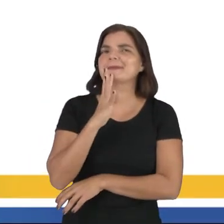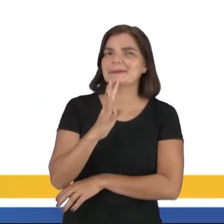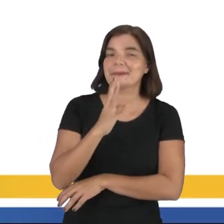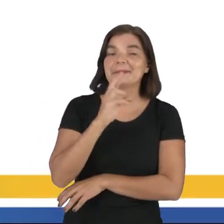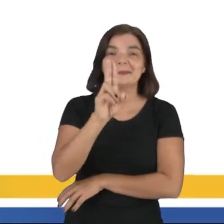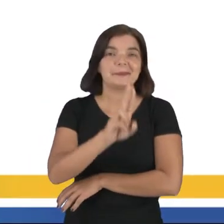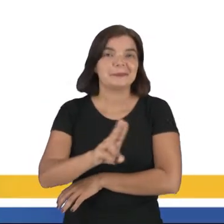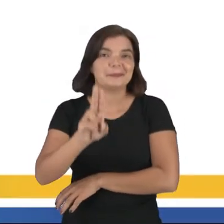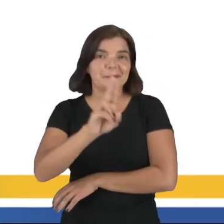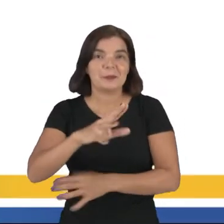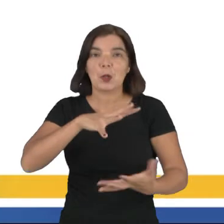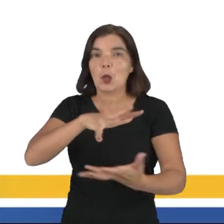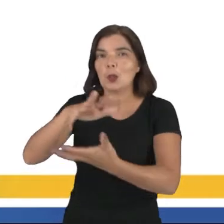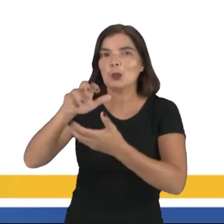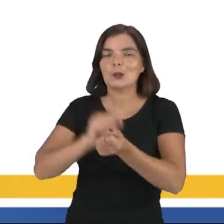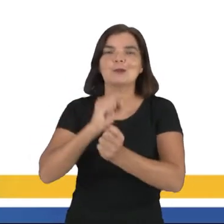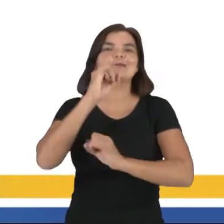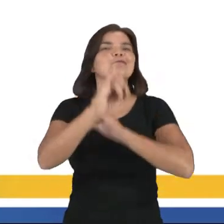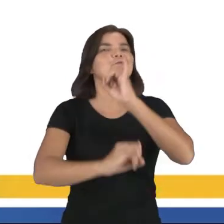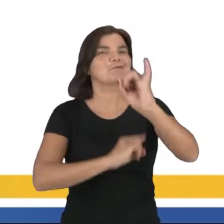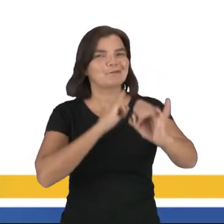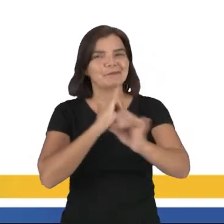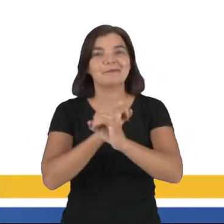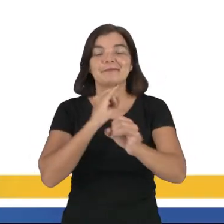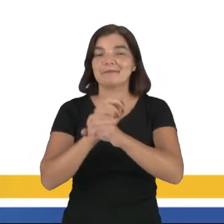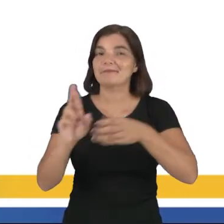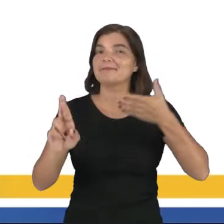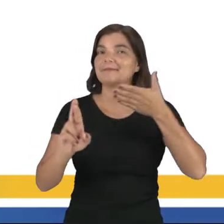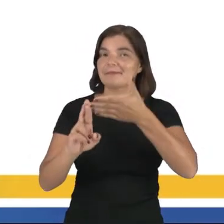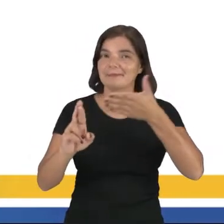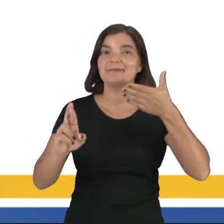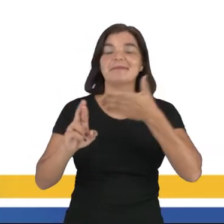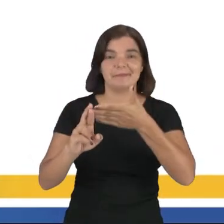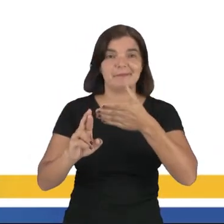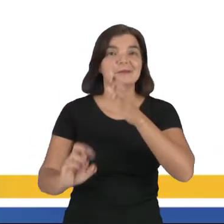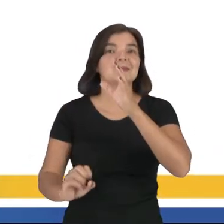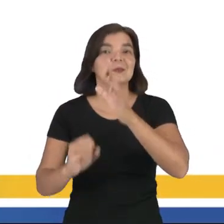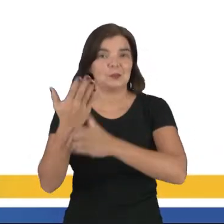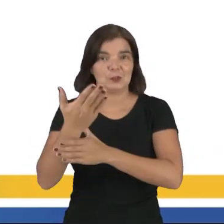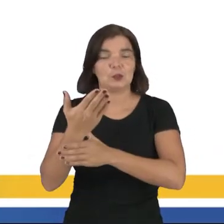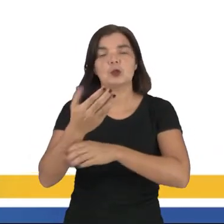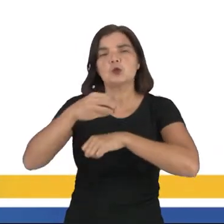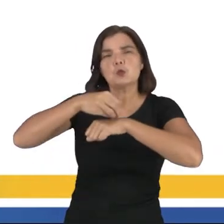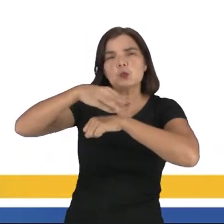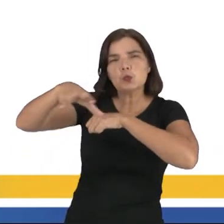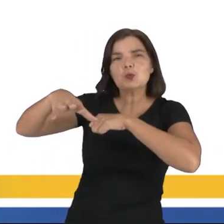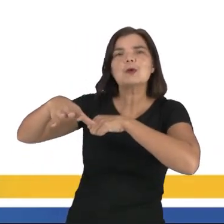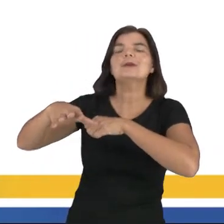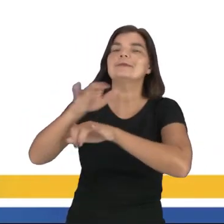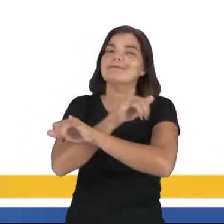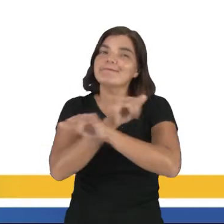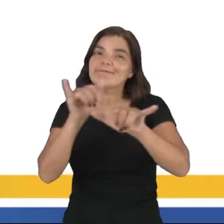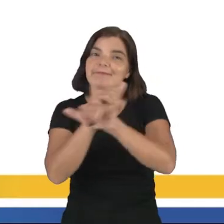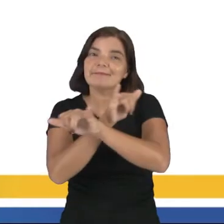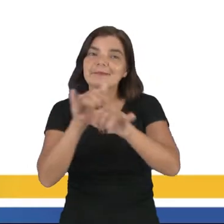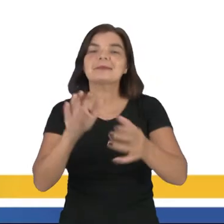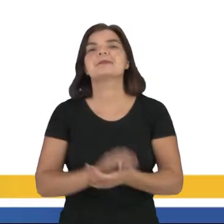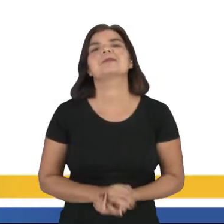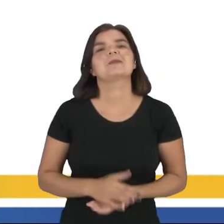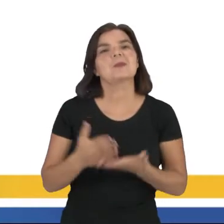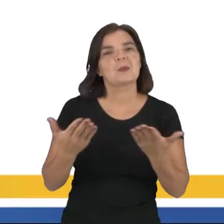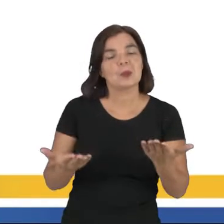conhecido e utilizado no mundo da internet, referindo-se ao fenômeno de viralização de uma informação.